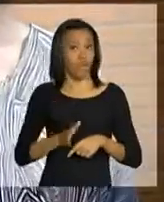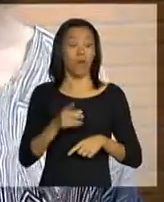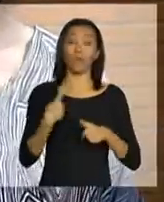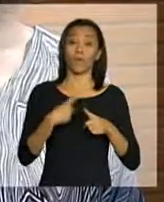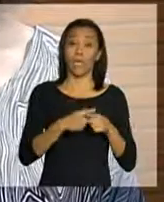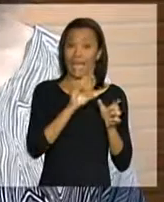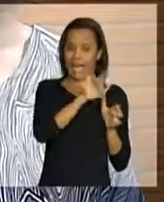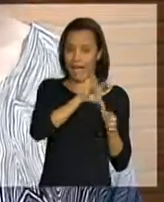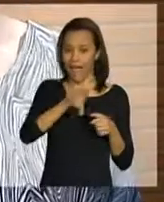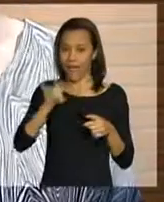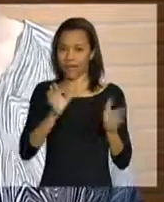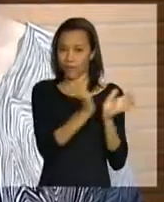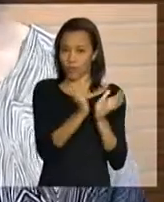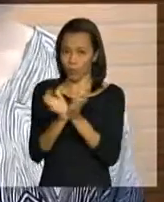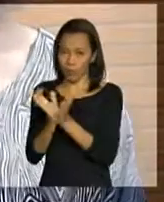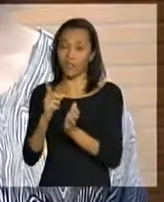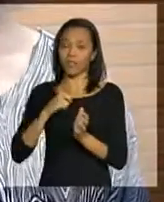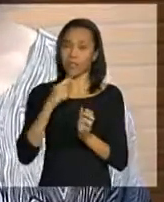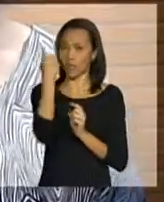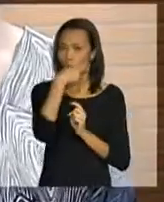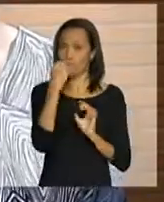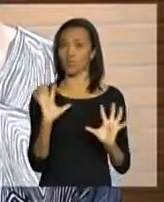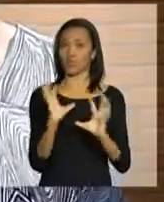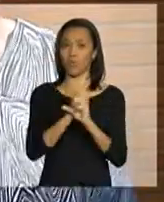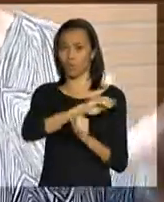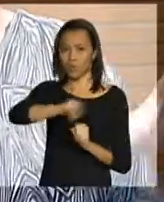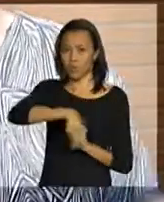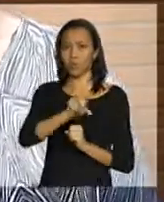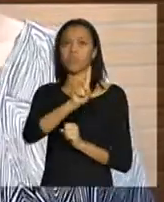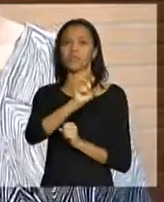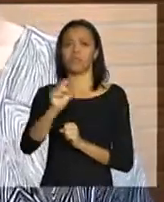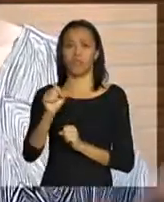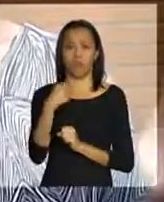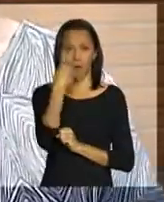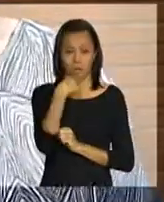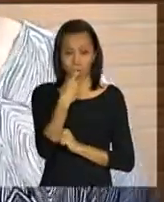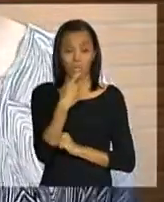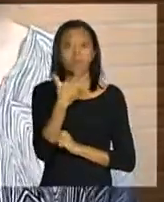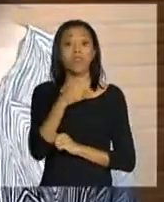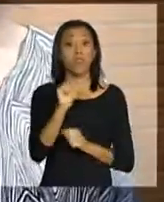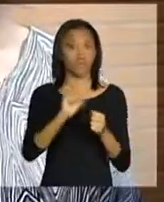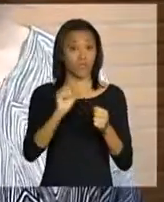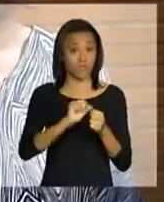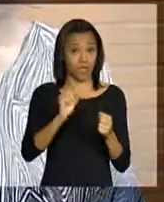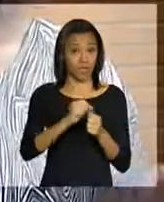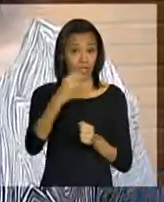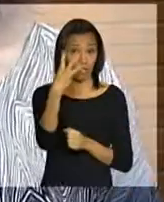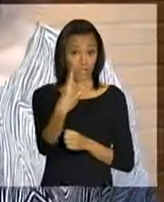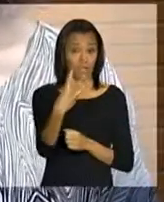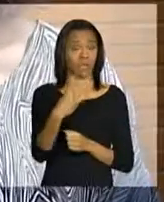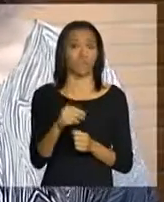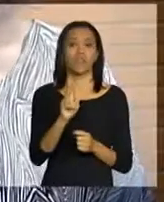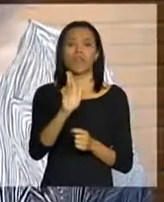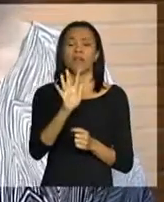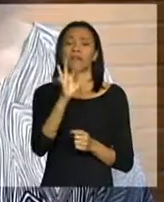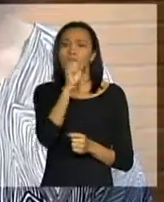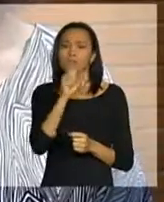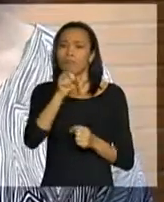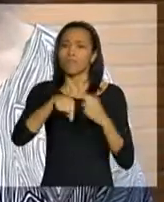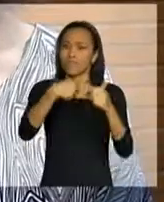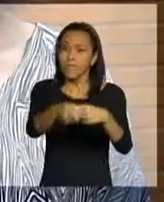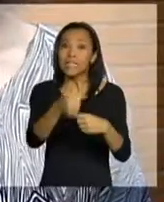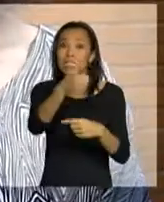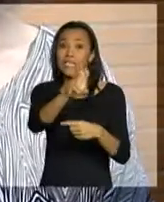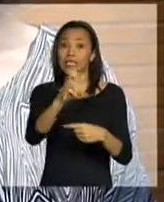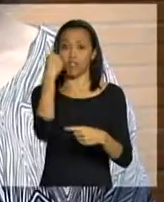módulo tem uma carga horária que somada das 100 horas. Quem fizer os três finais de semana vai ter um certificado de 15